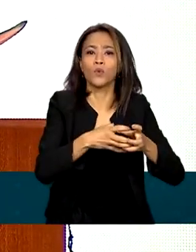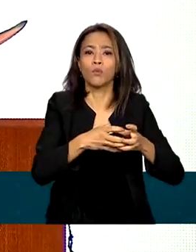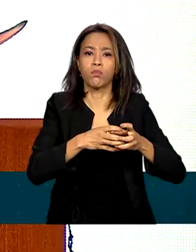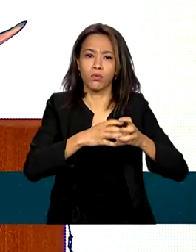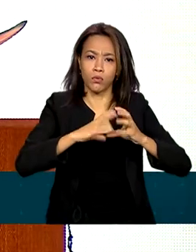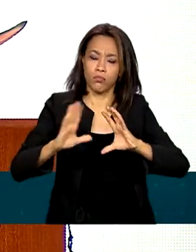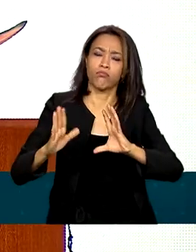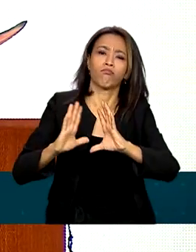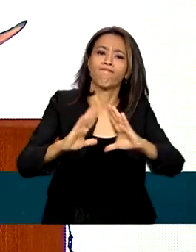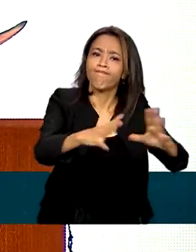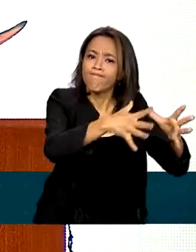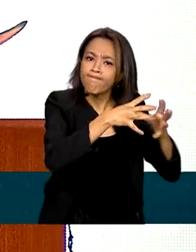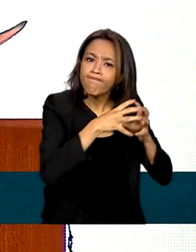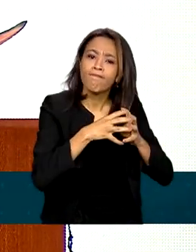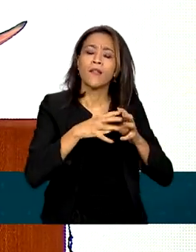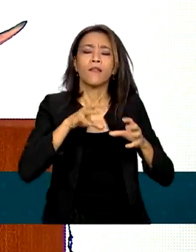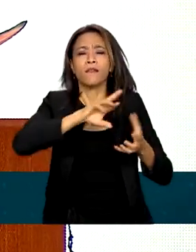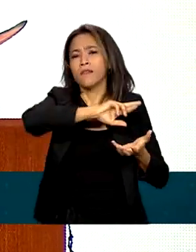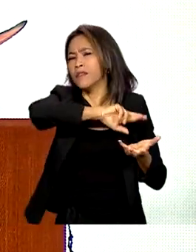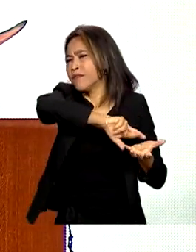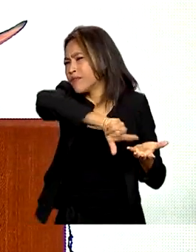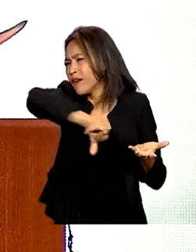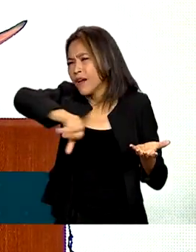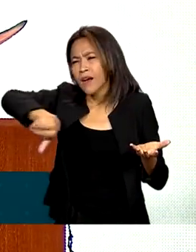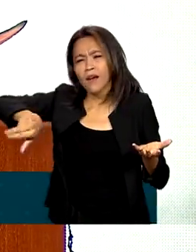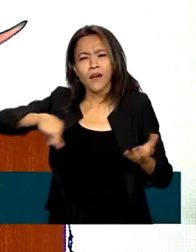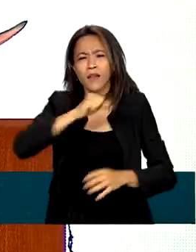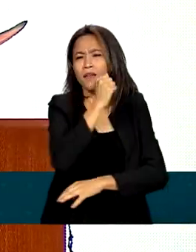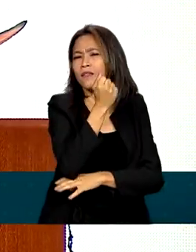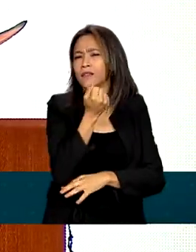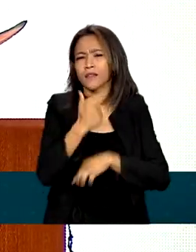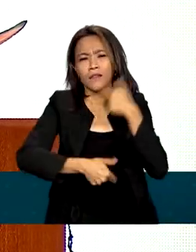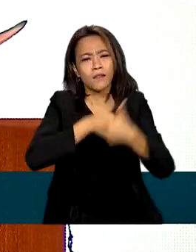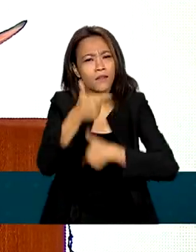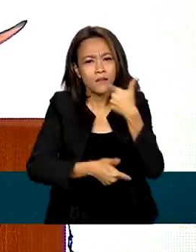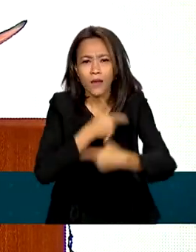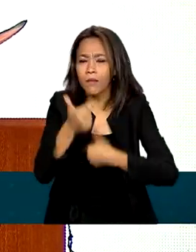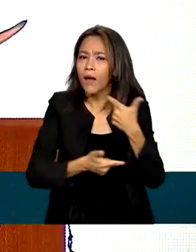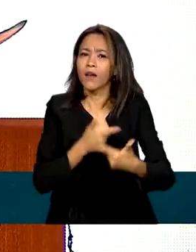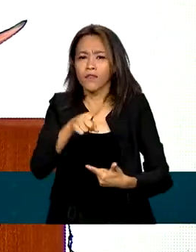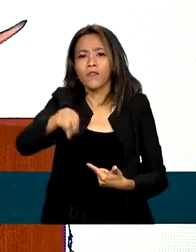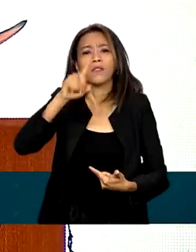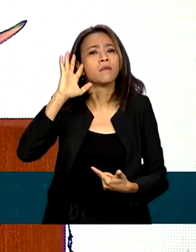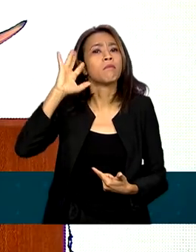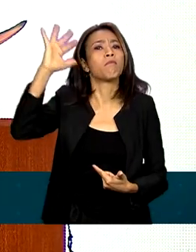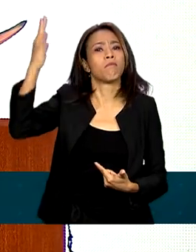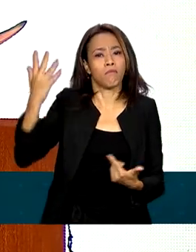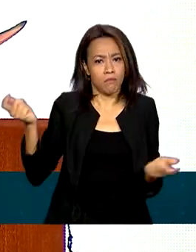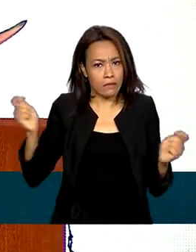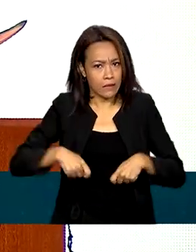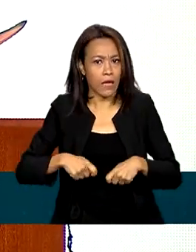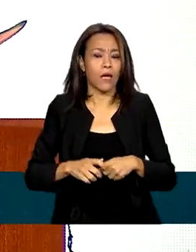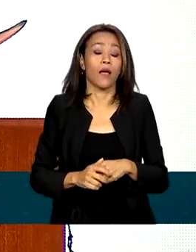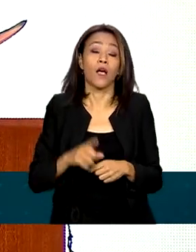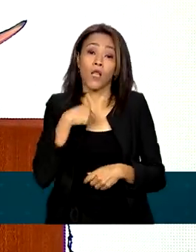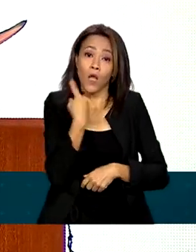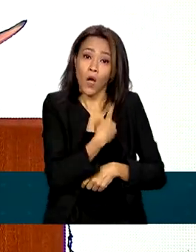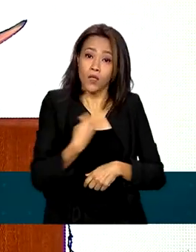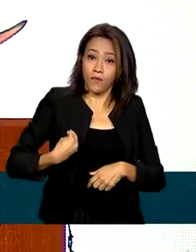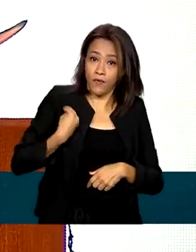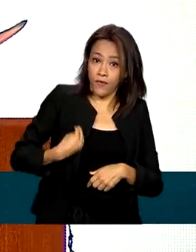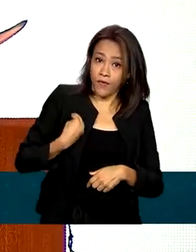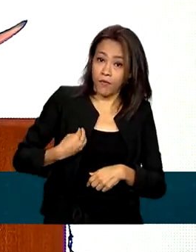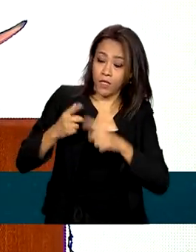exercendo os mais diversos ofícios que vocês possam imaginar. Vivemos no mesmo tempo e